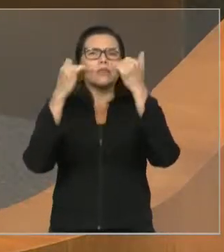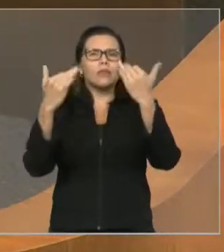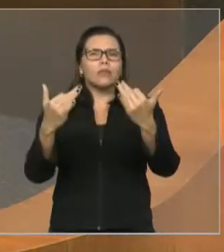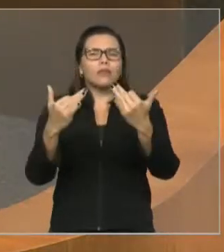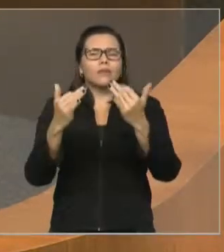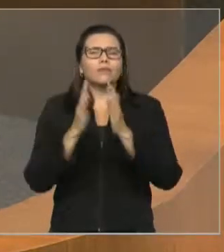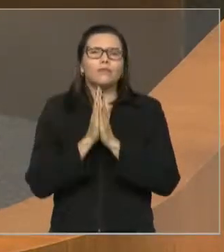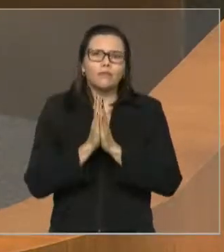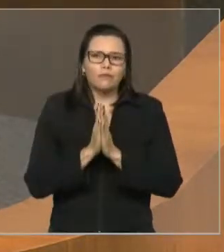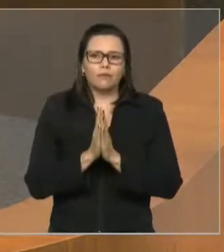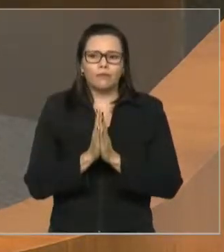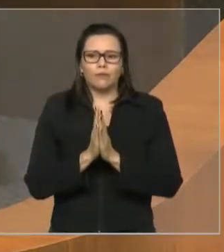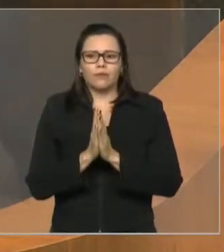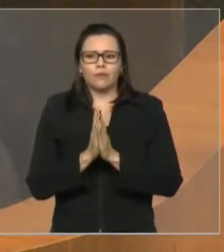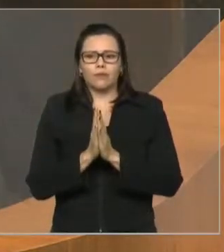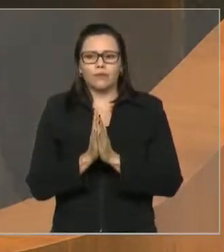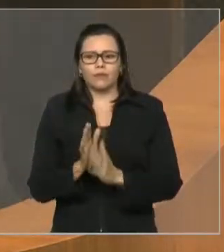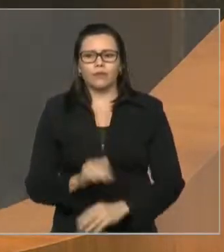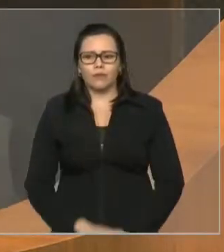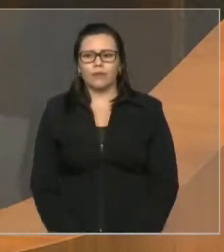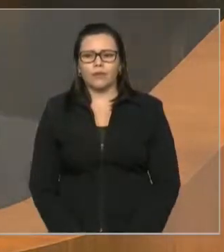aliás, para uma situação.